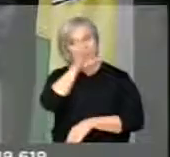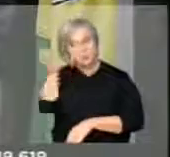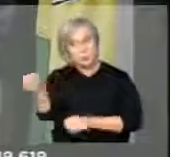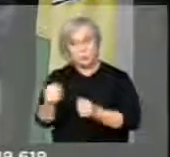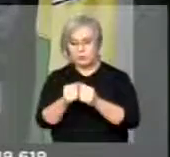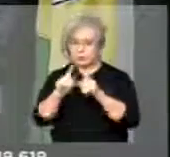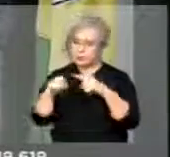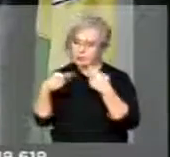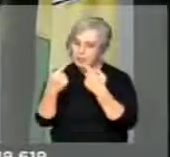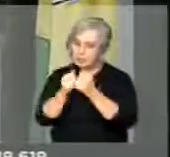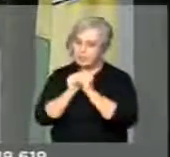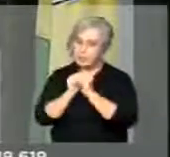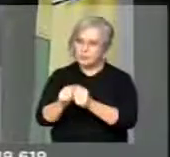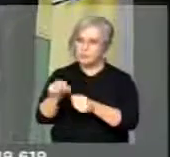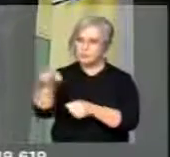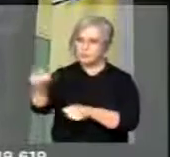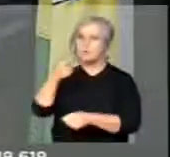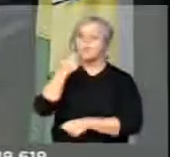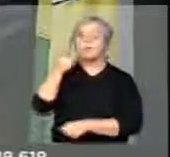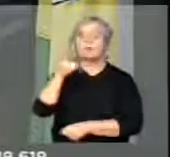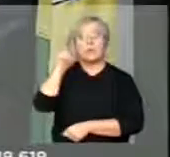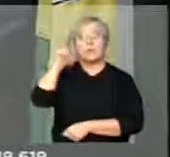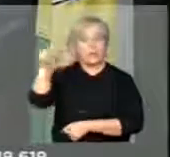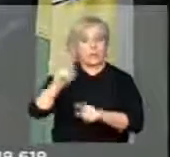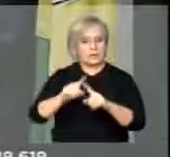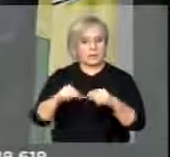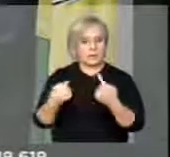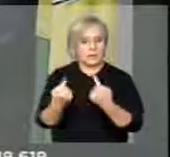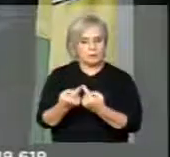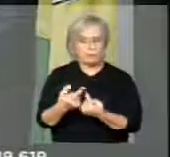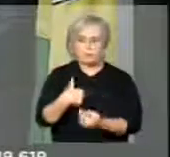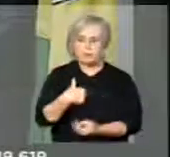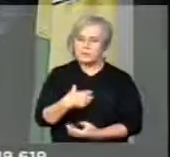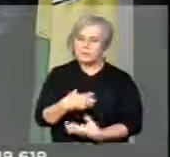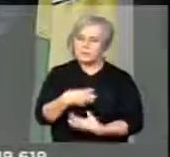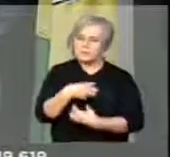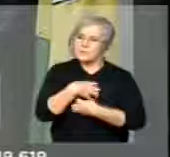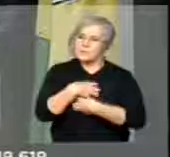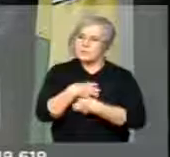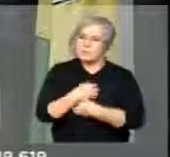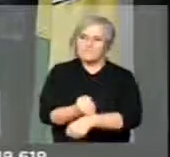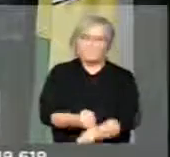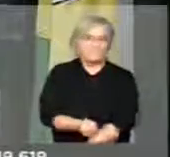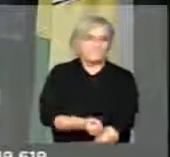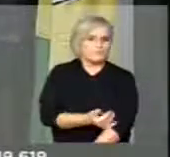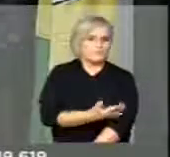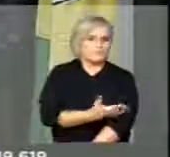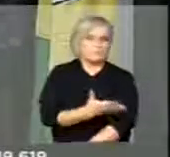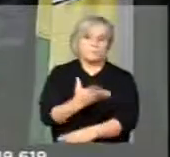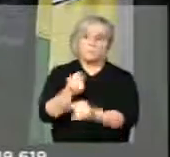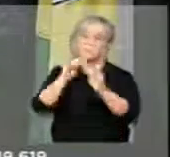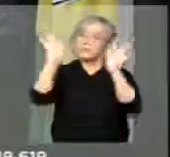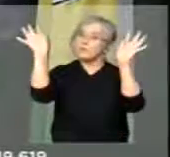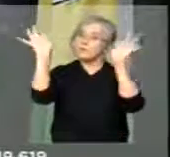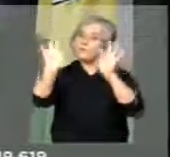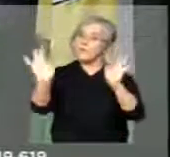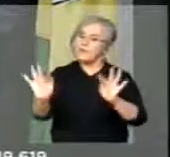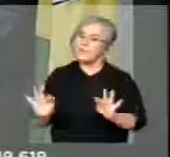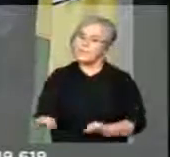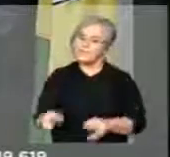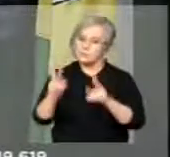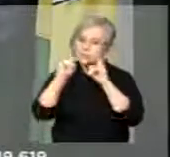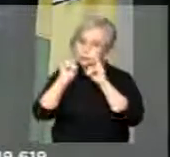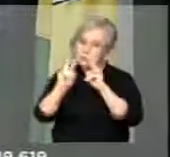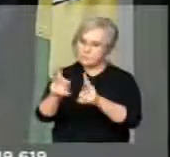com ela e quando ela fez essa colocação, eu fiquei muito emocionado, muito feliz de ver